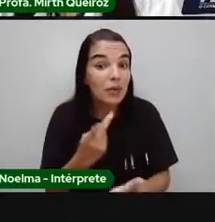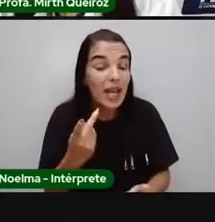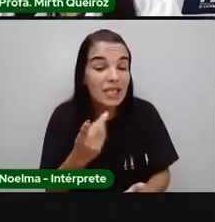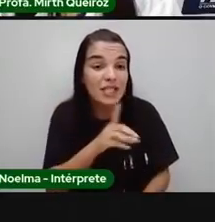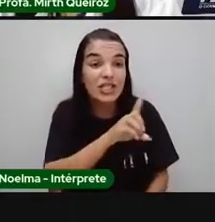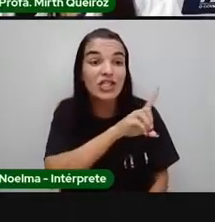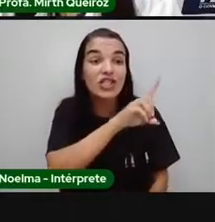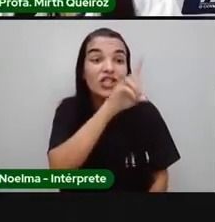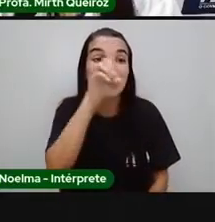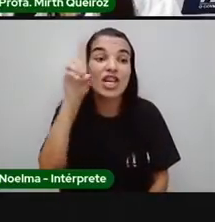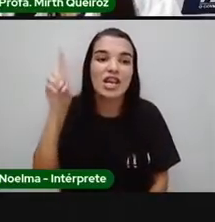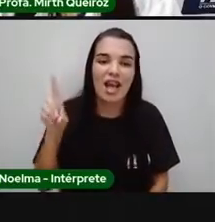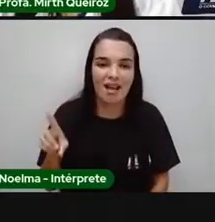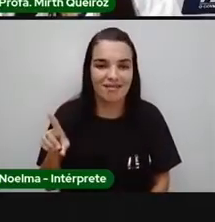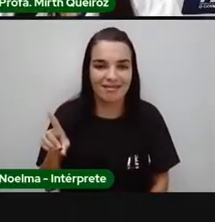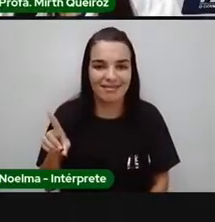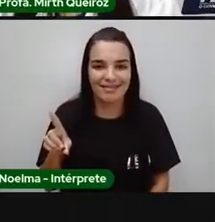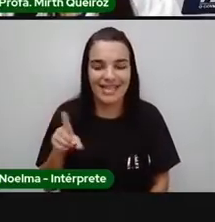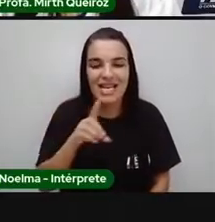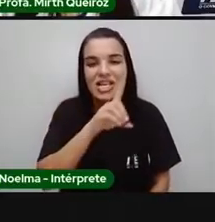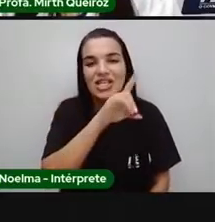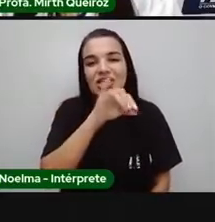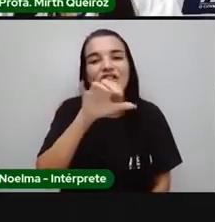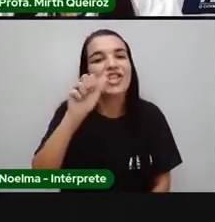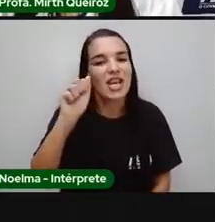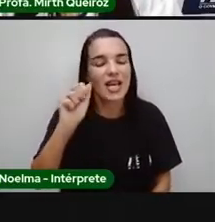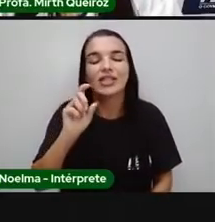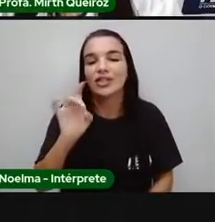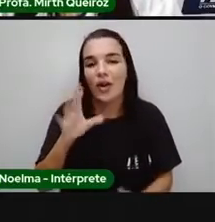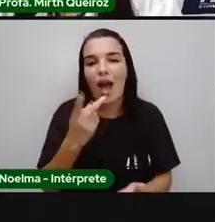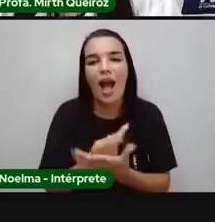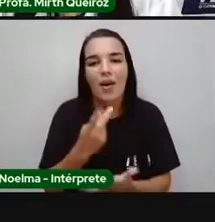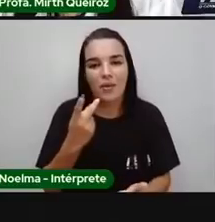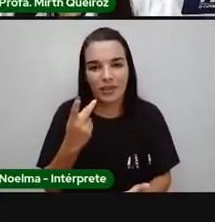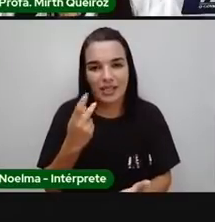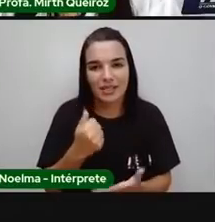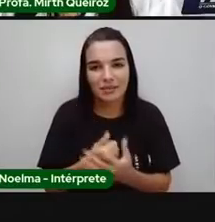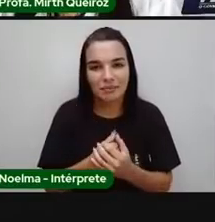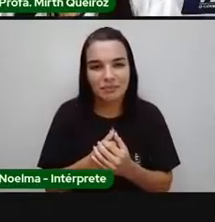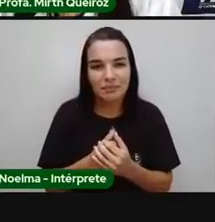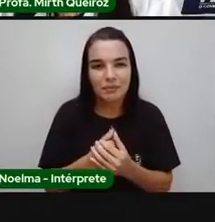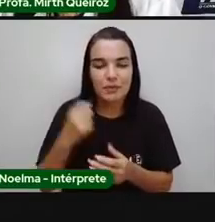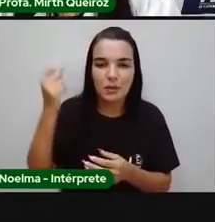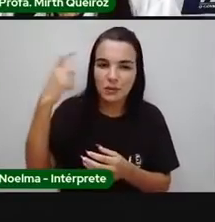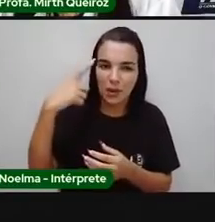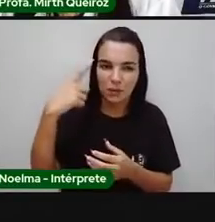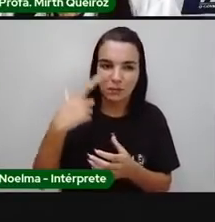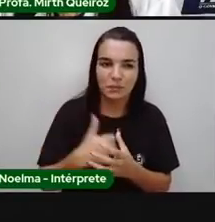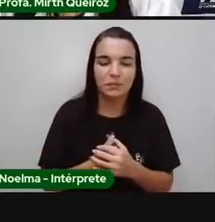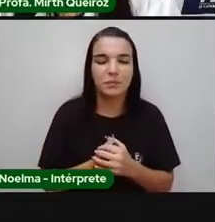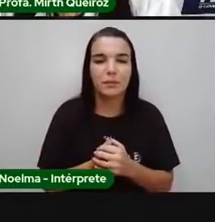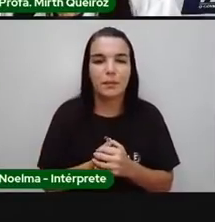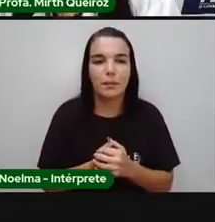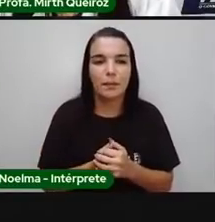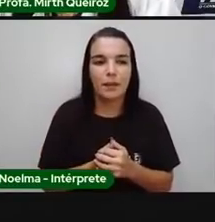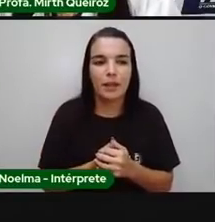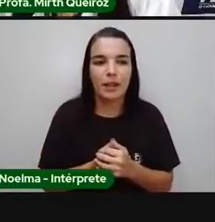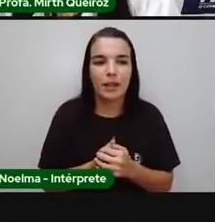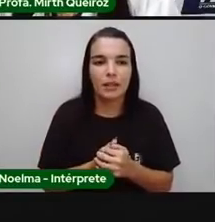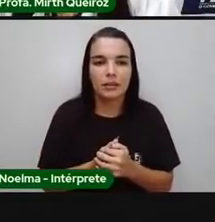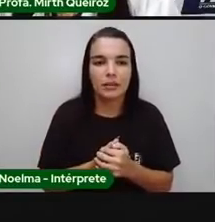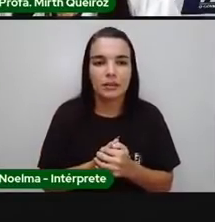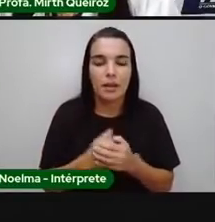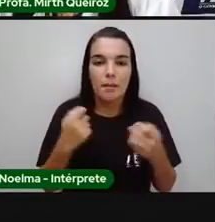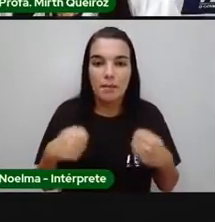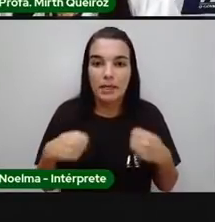a energia solar. É necessário ter a luz do sol, tá? Pra acontecer a fotossíntese. Então,